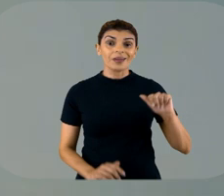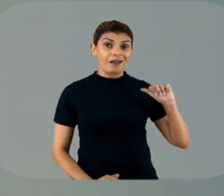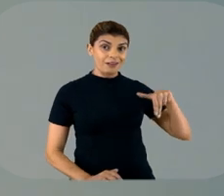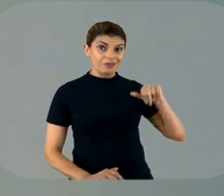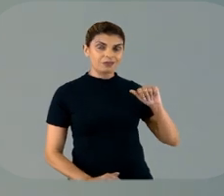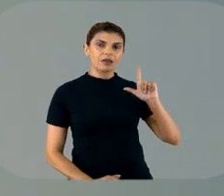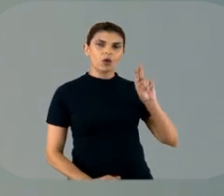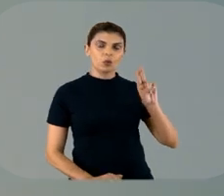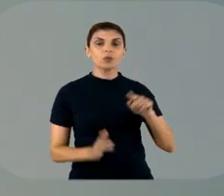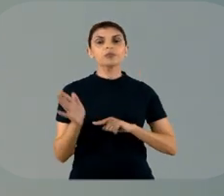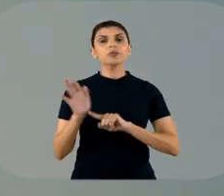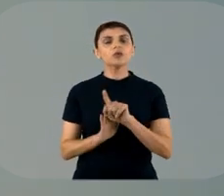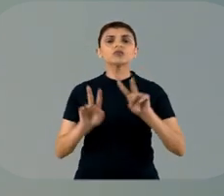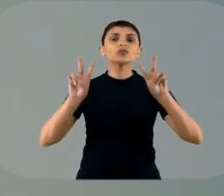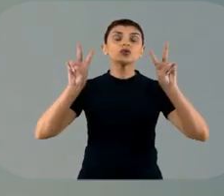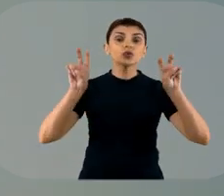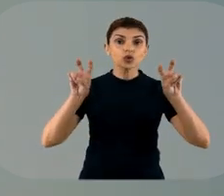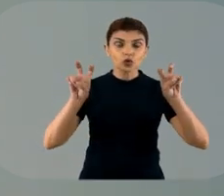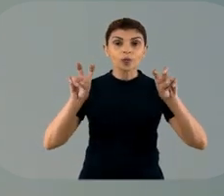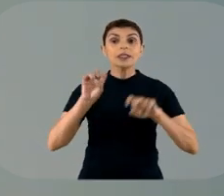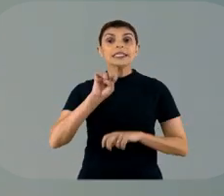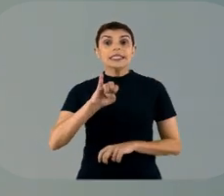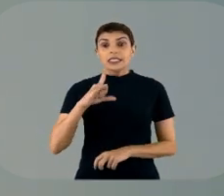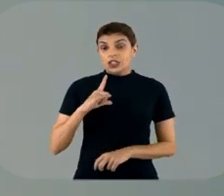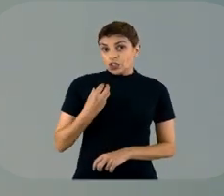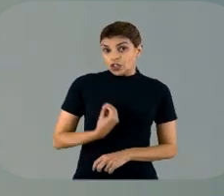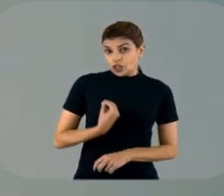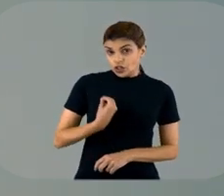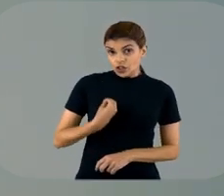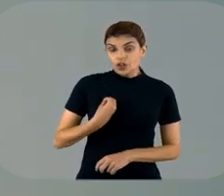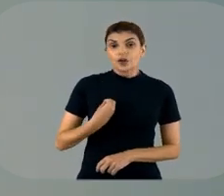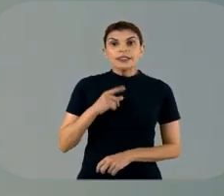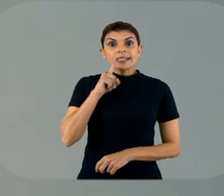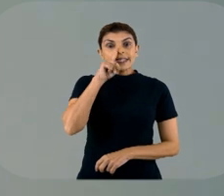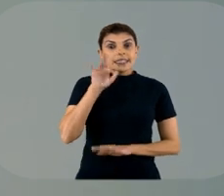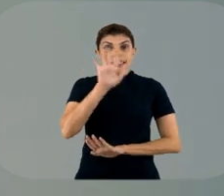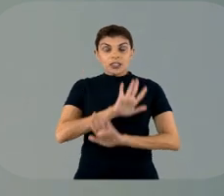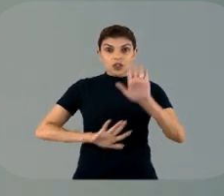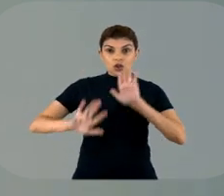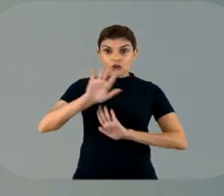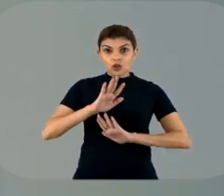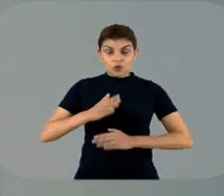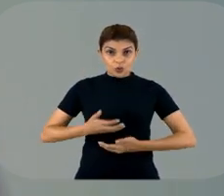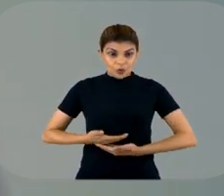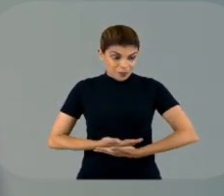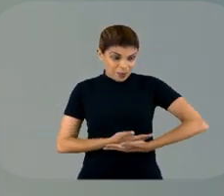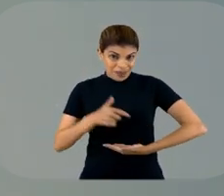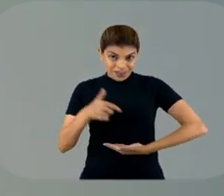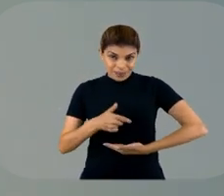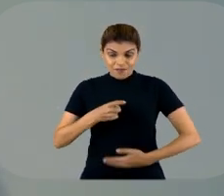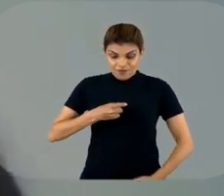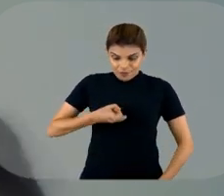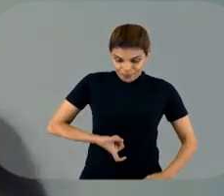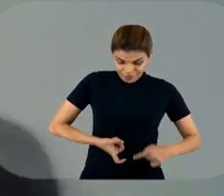Ana Lu pergunta é em relação a se há o risco de contaminação do feto,